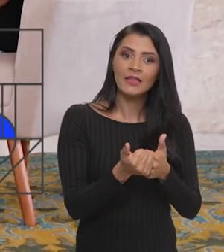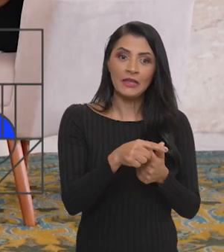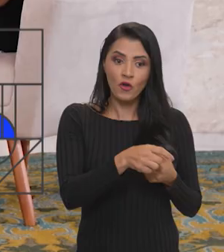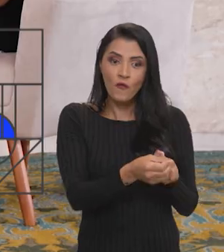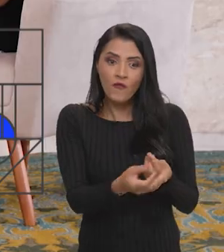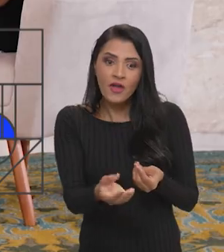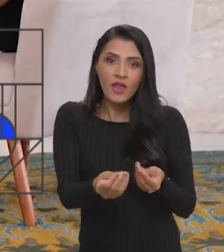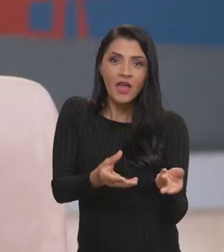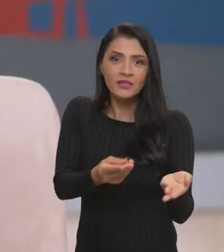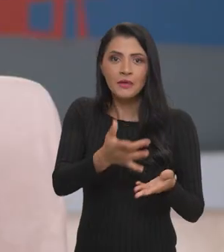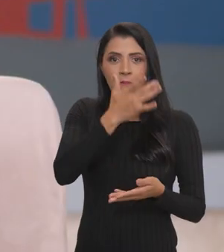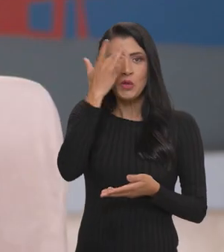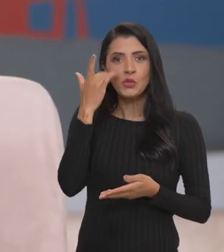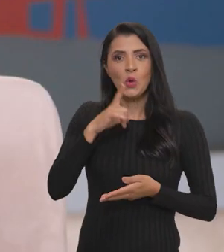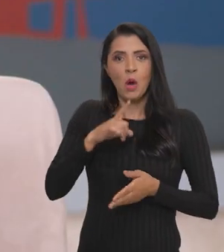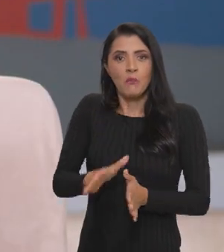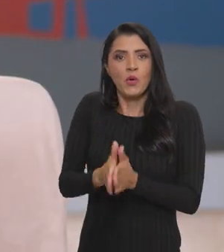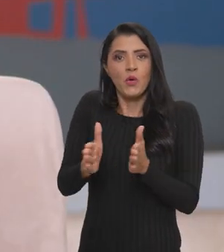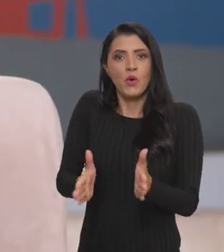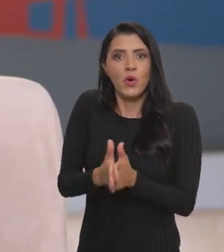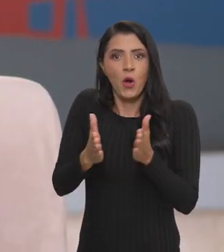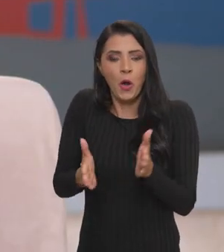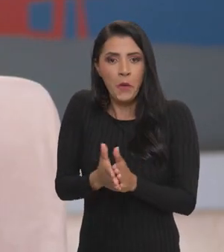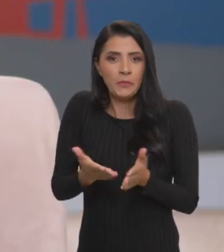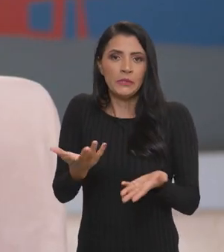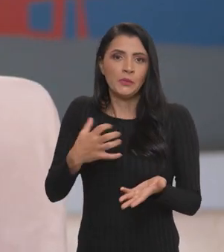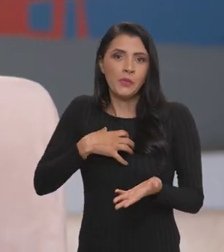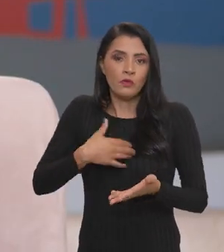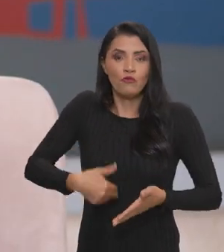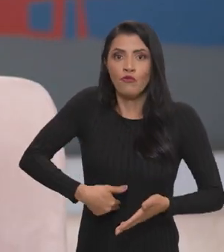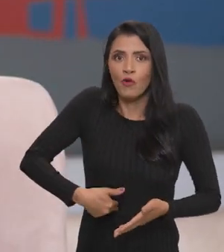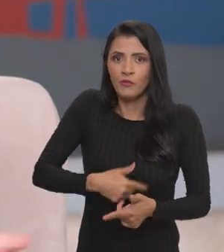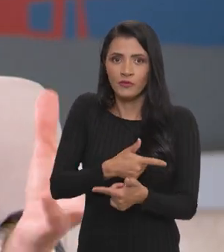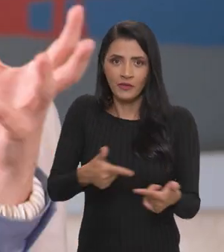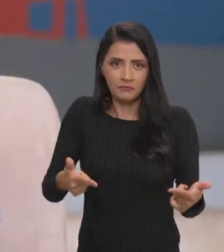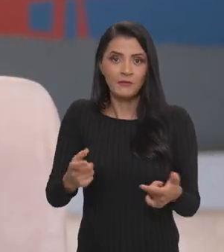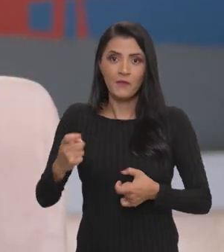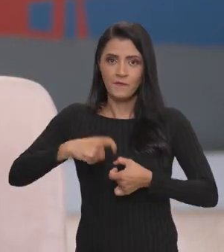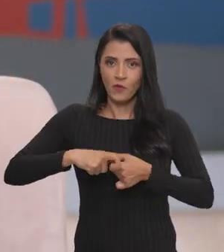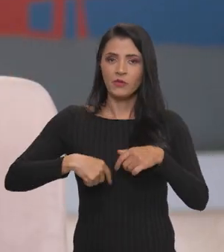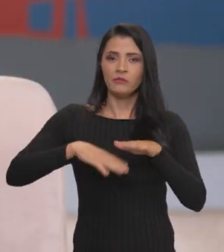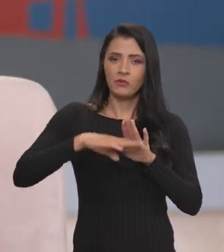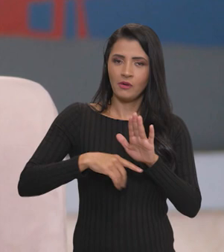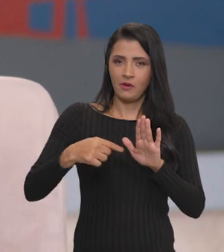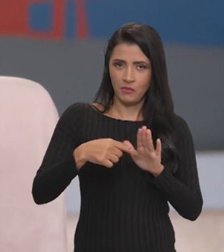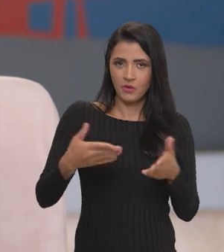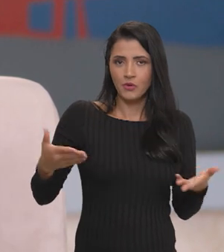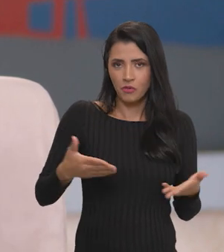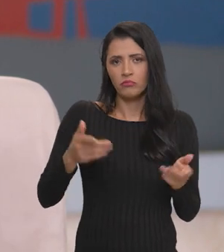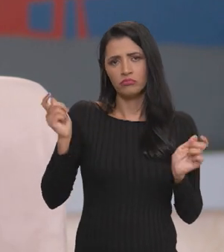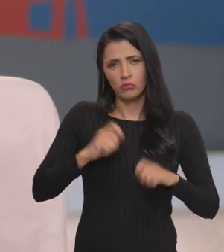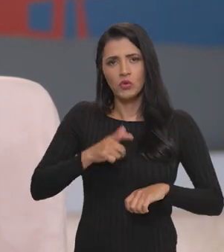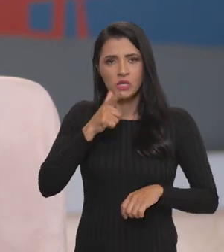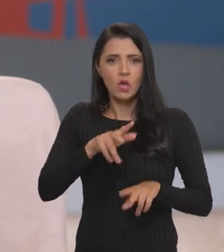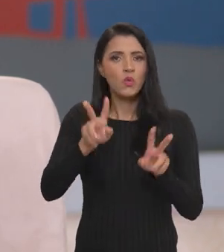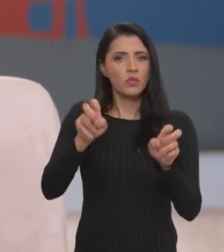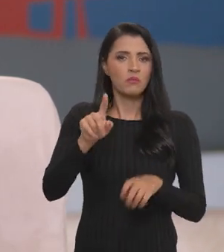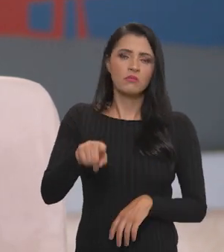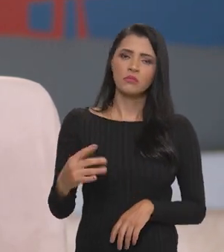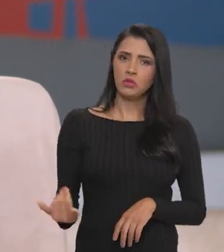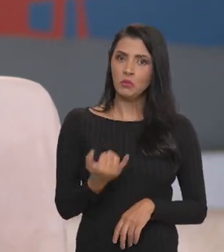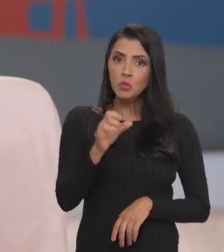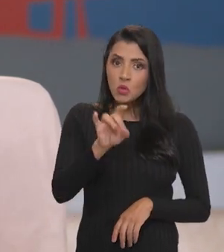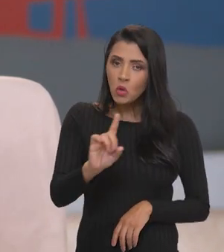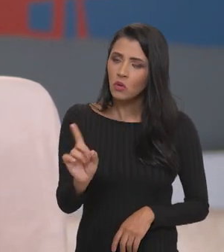fornece alimentação para quem está em situação de pobreza, para quem está em situação de fome. Com a retomada desse programa, a gente já consegue endereçar um tema